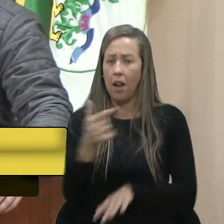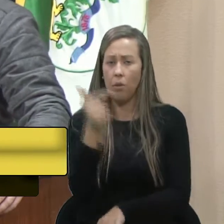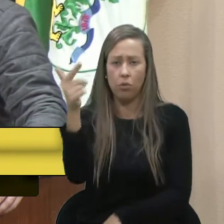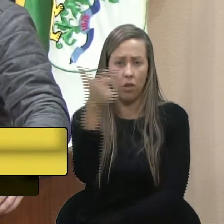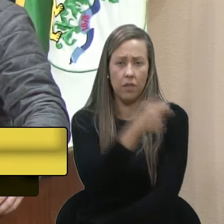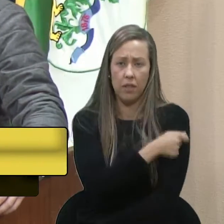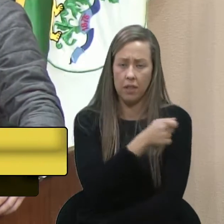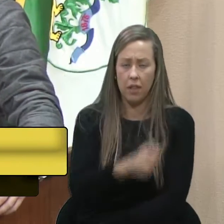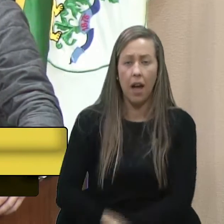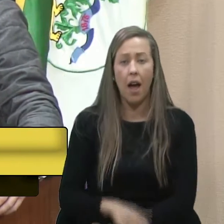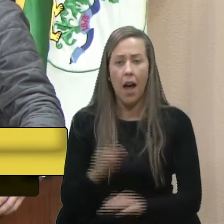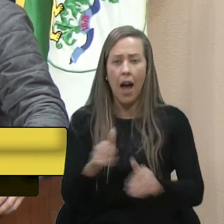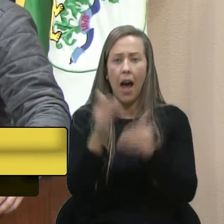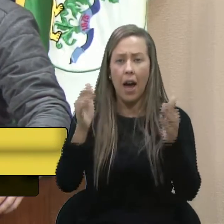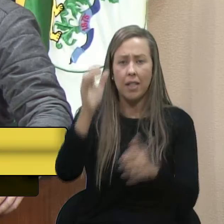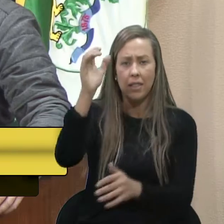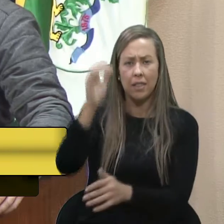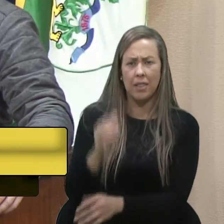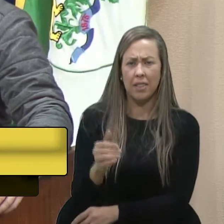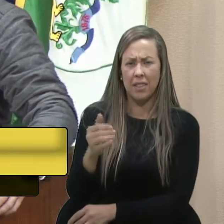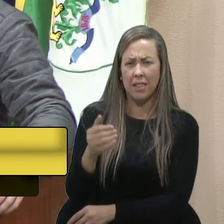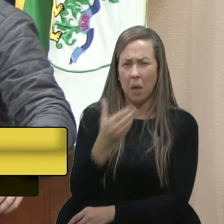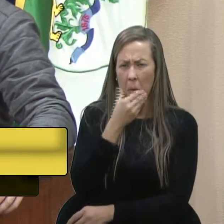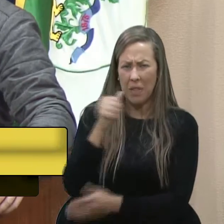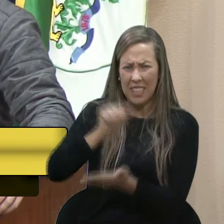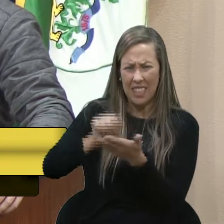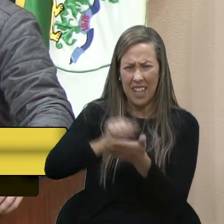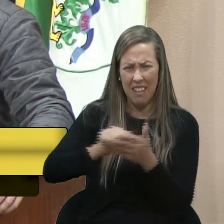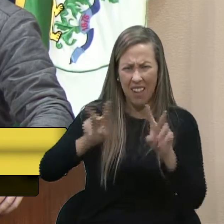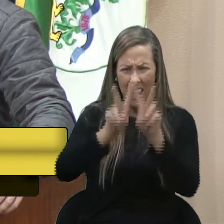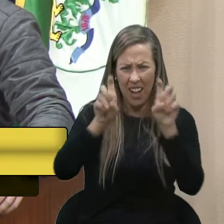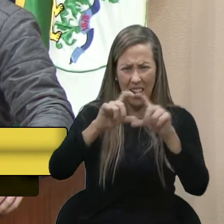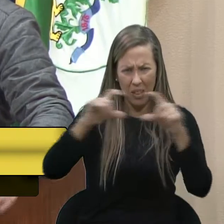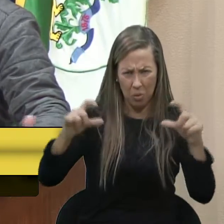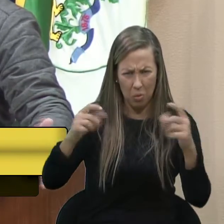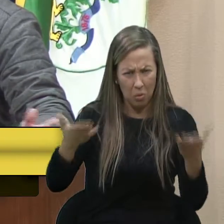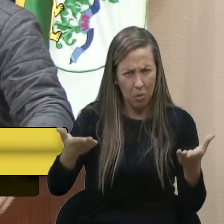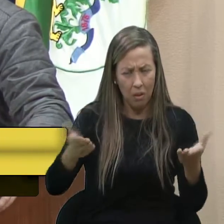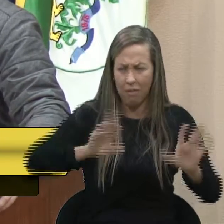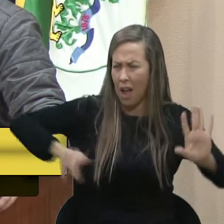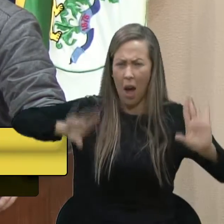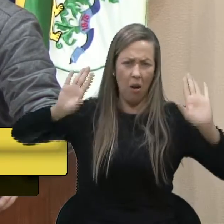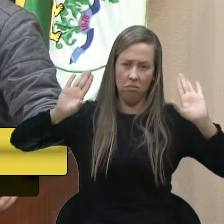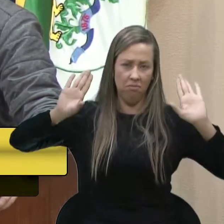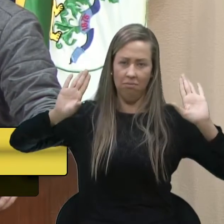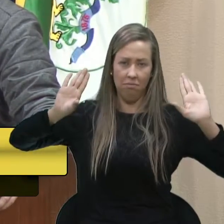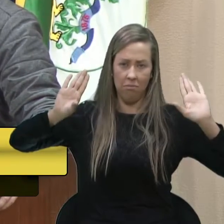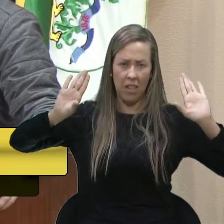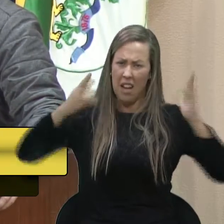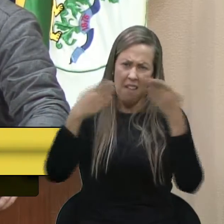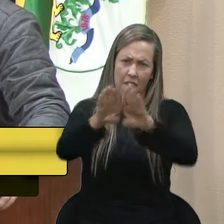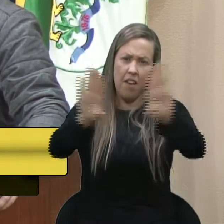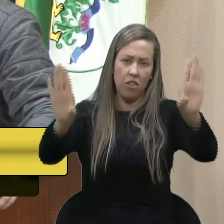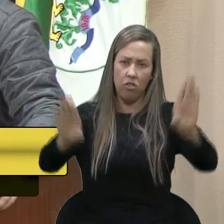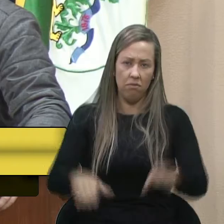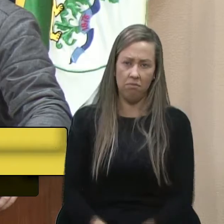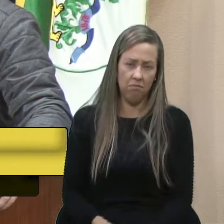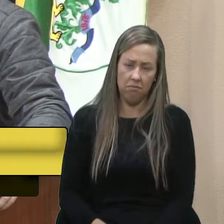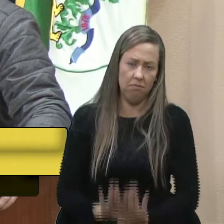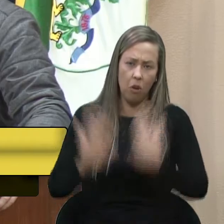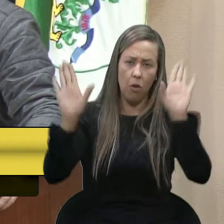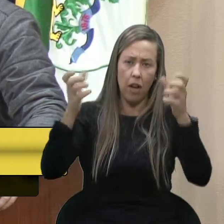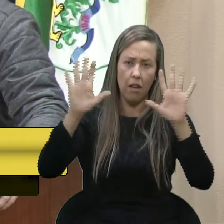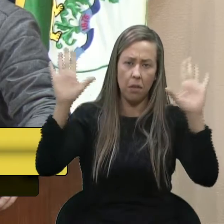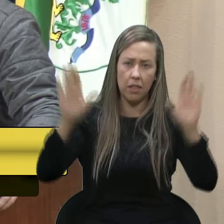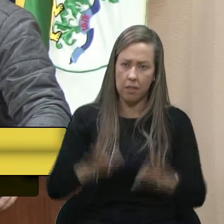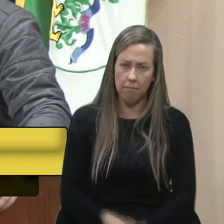Aí o cidadão me escreve esse tipo de nota? Não, não, aí fecha as portas, né? Pelo amor de